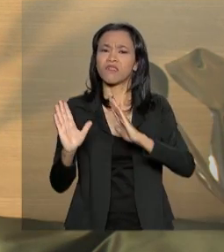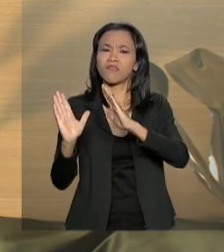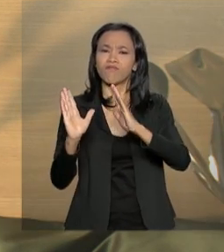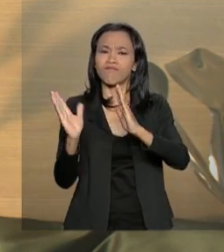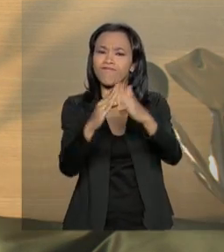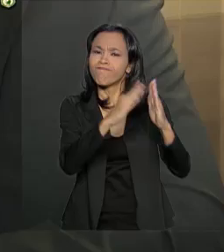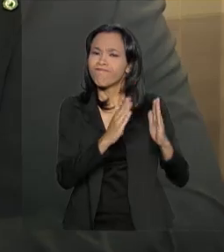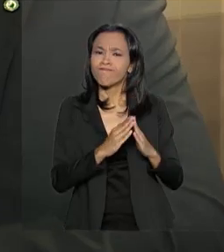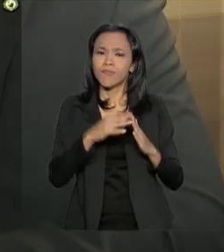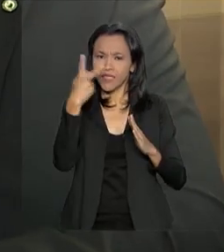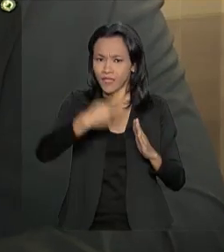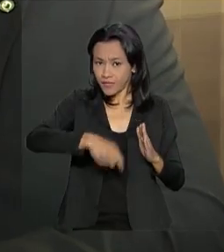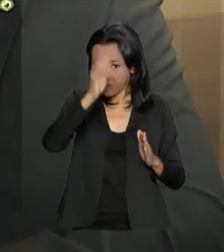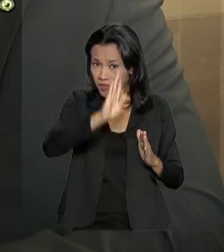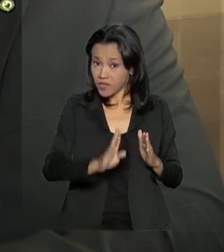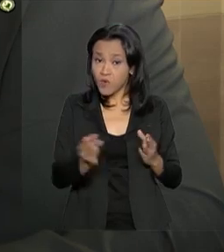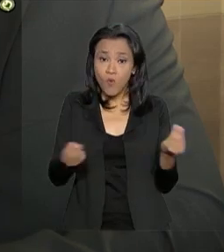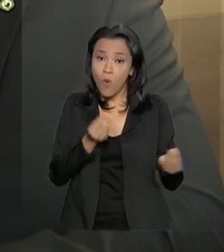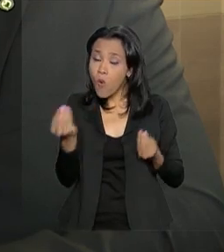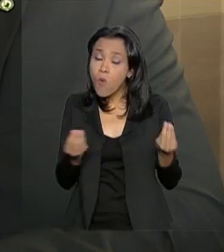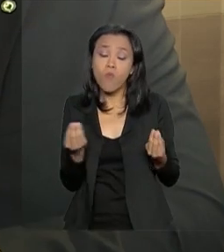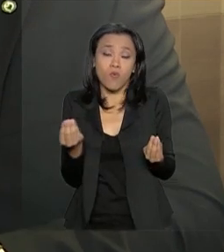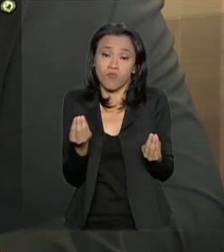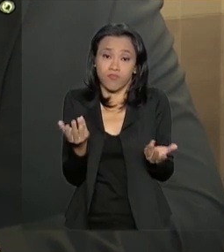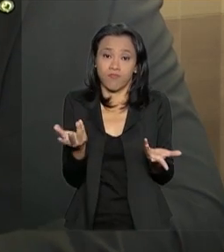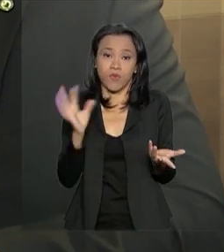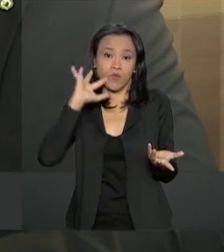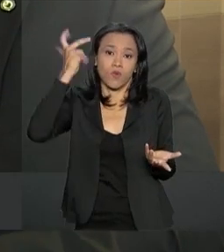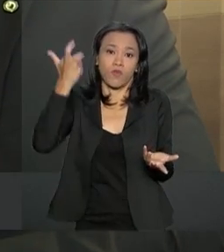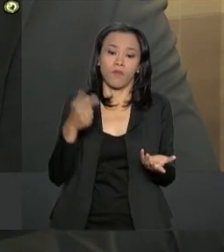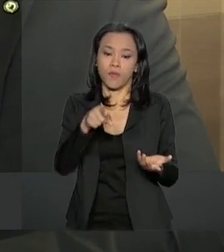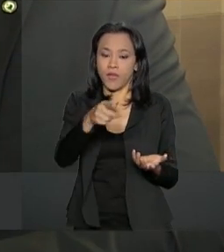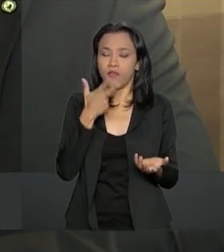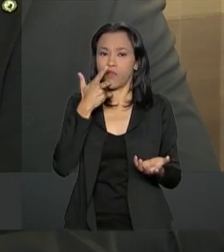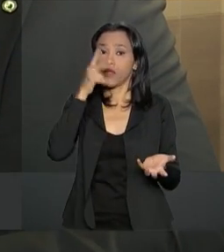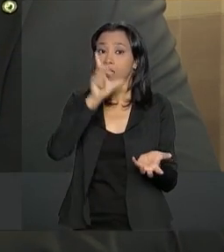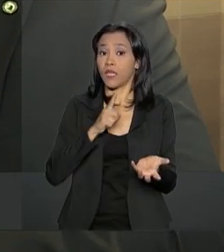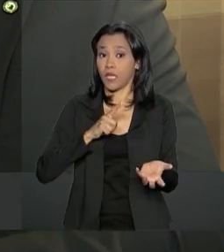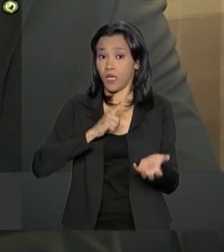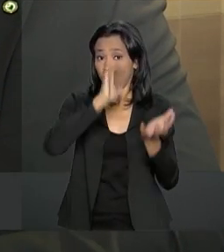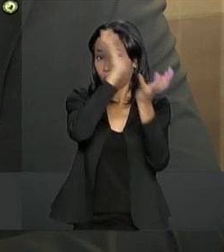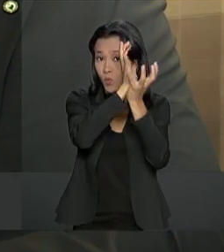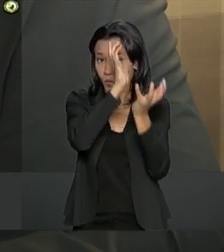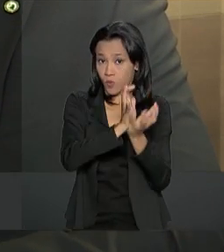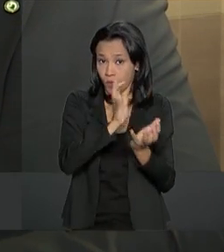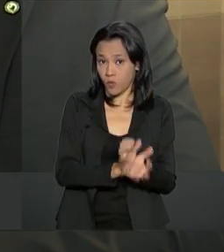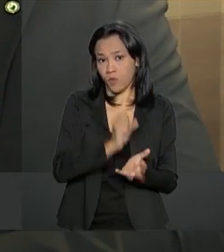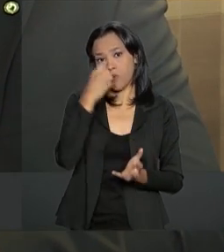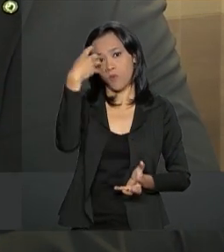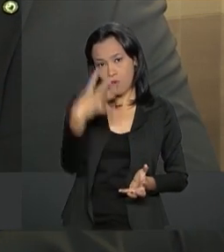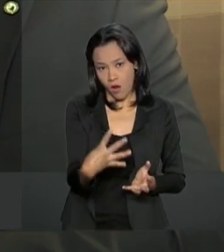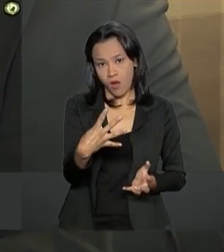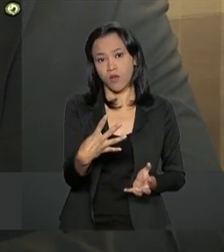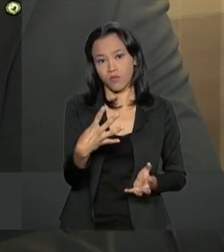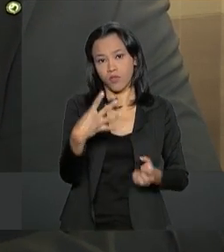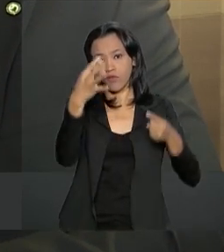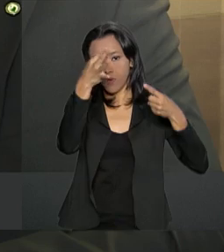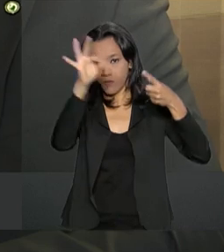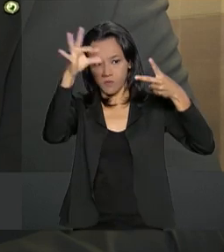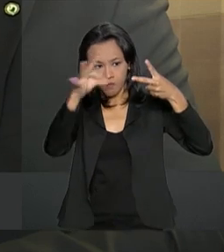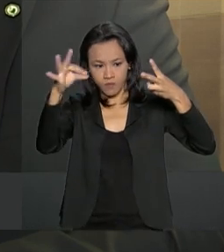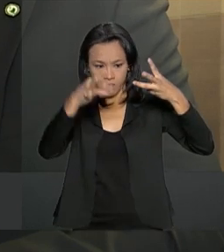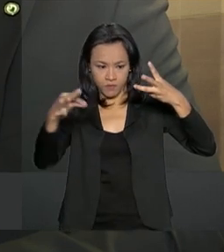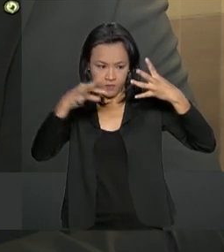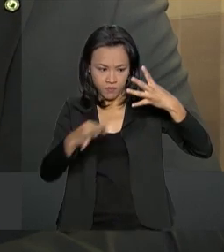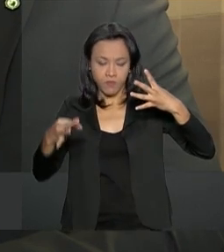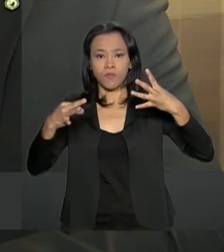como combatê-lo? O déficit tem algumas categorias, quatro categorias que foram elencadas pela Fundação